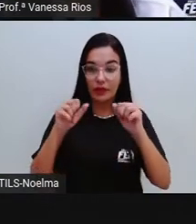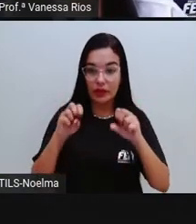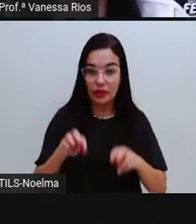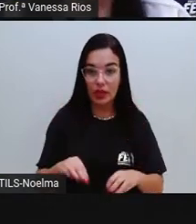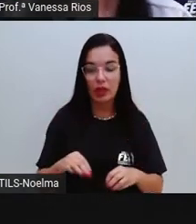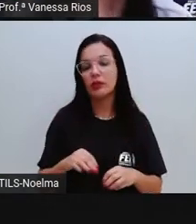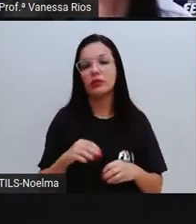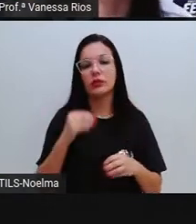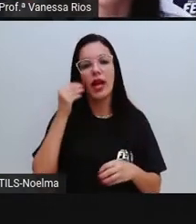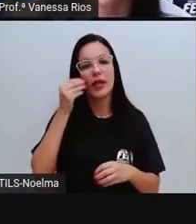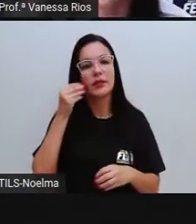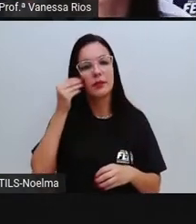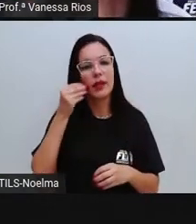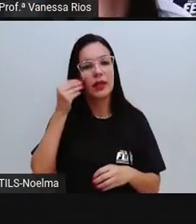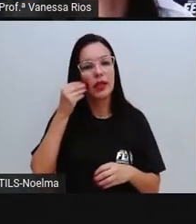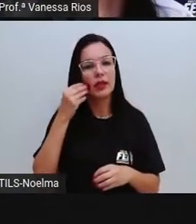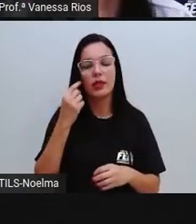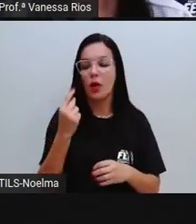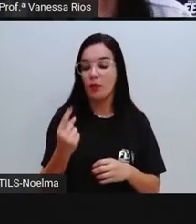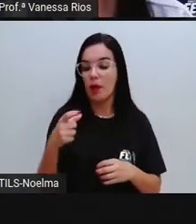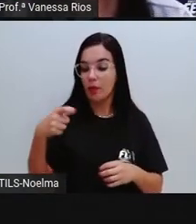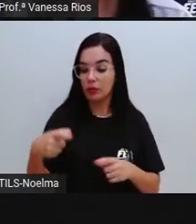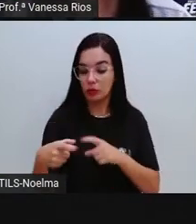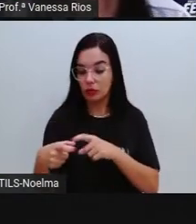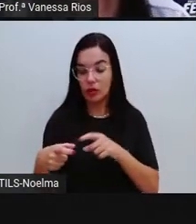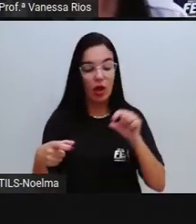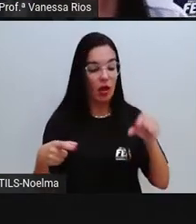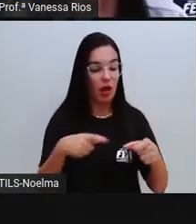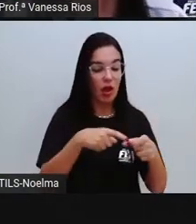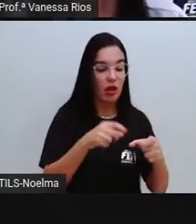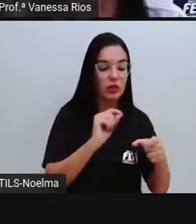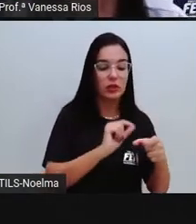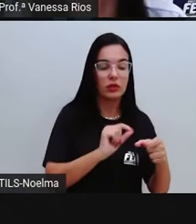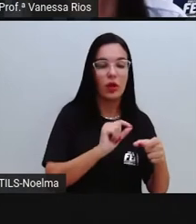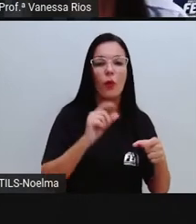experiência, com o primeiro potinho e com o segundo, certo?